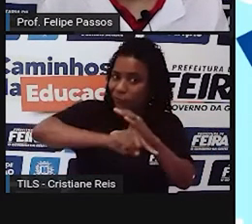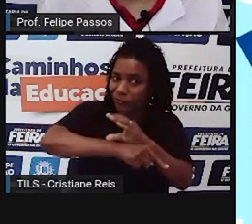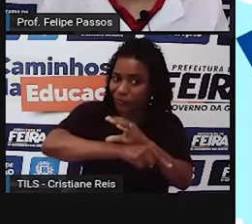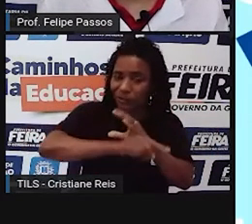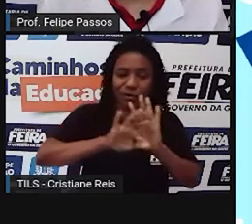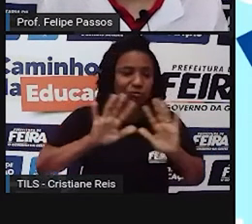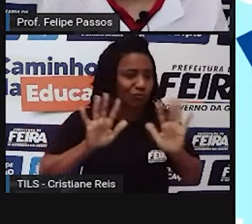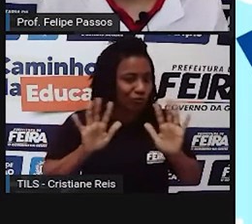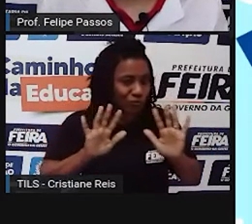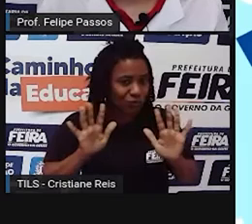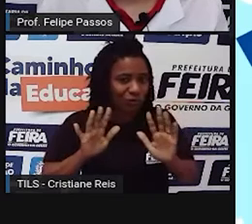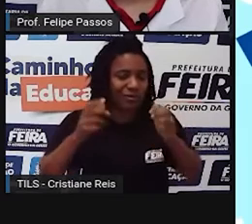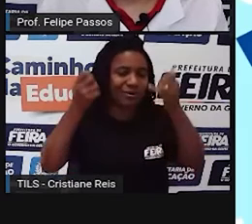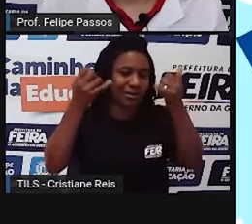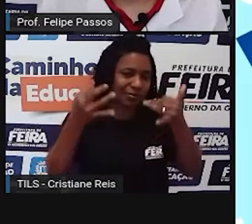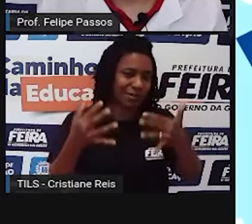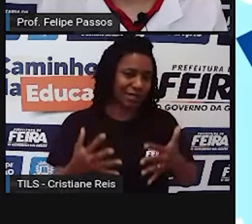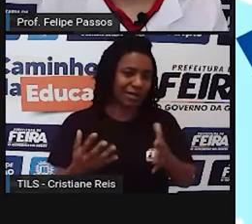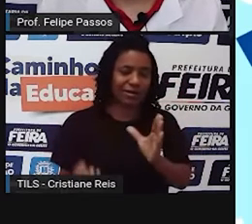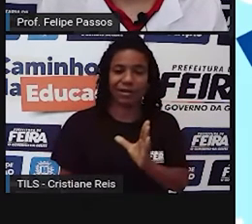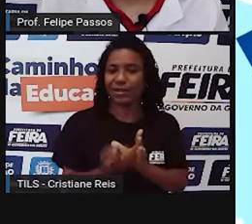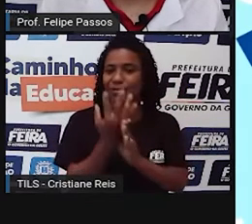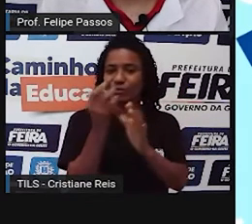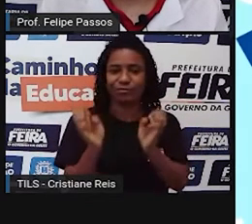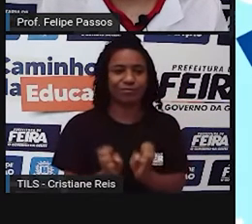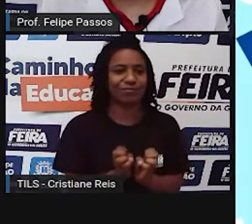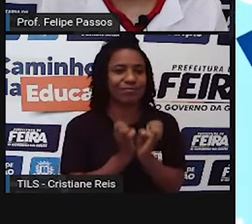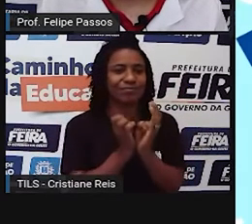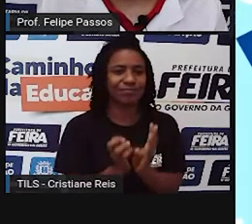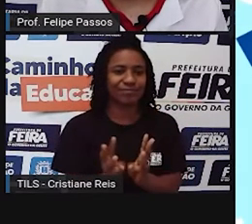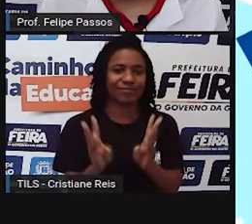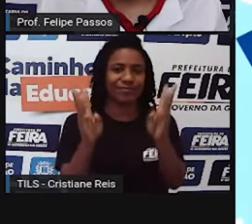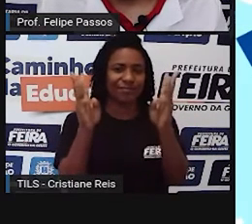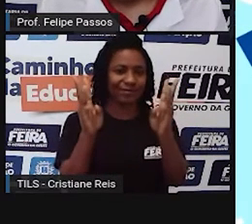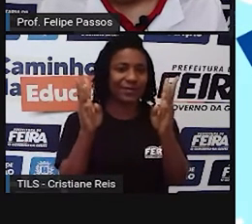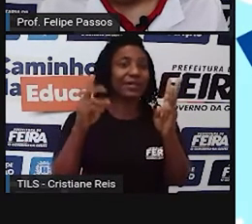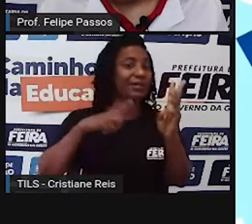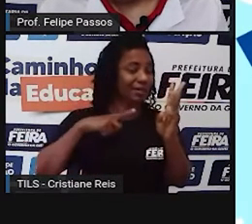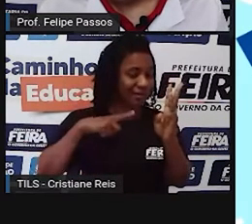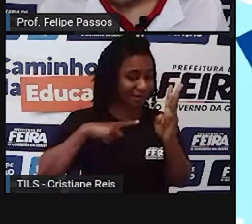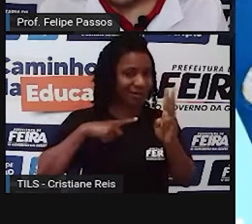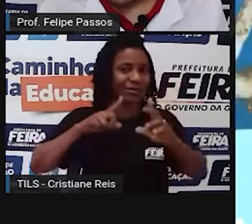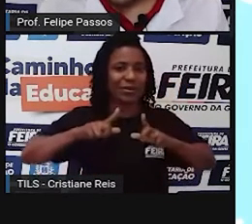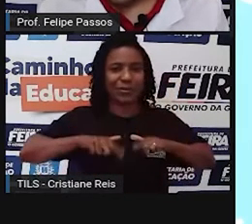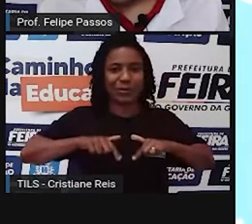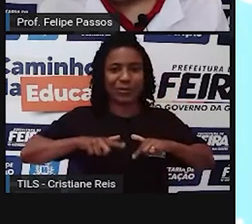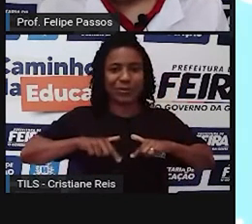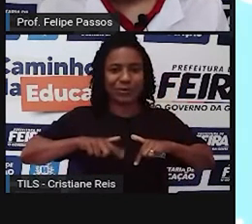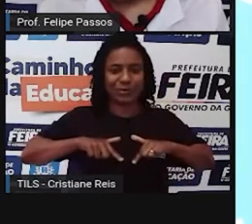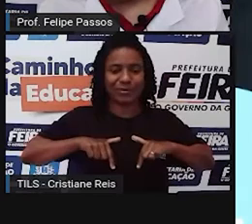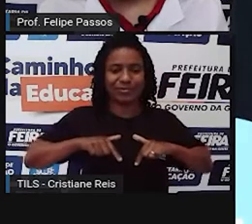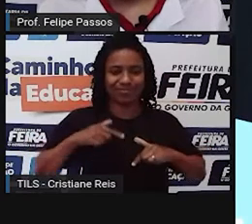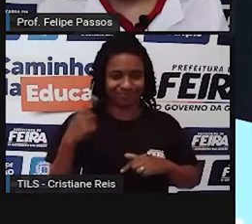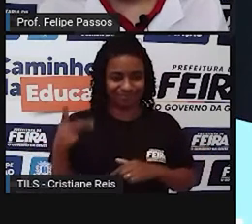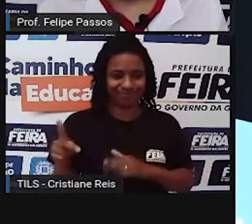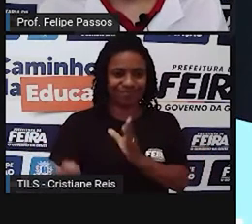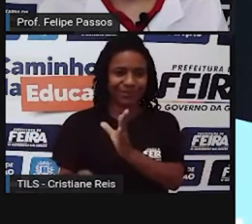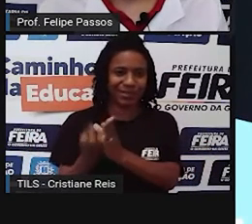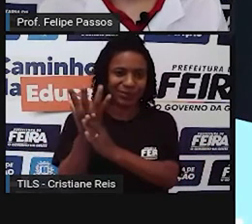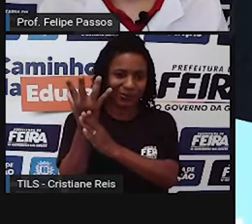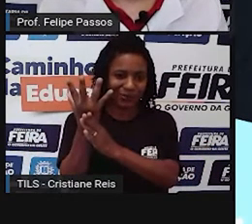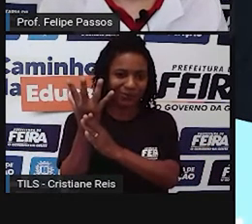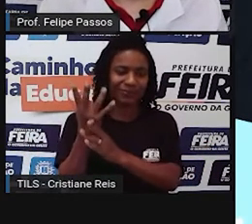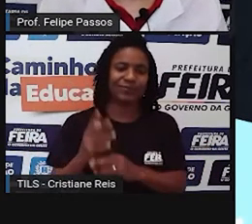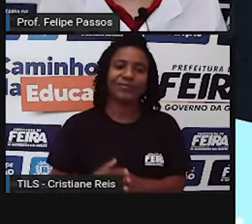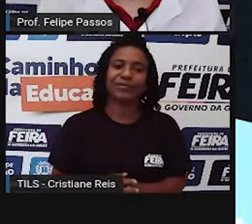Só estou dizendo aqui para vocês que é um marco da criação da ONU, é também a criação do Estado de Israel. E, desde que a ONU foi